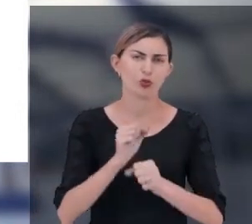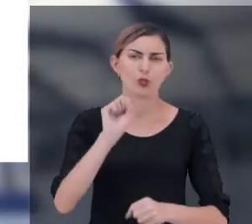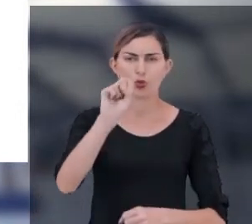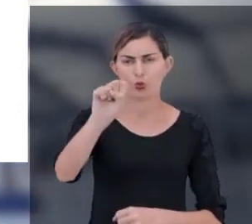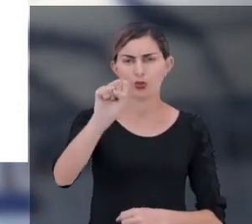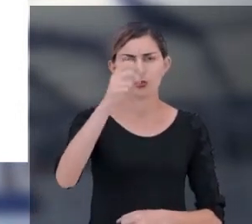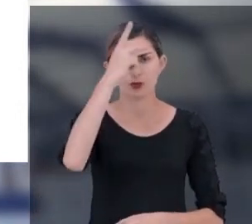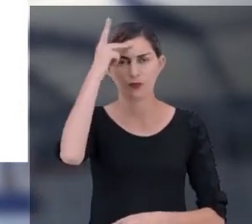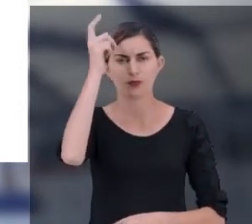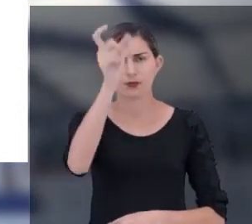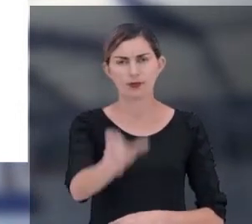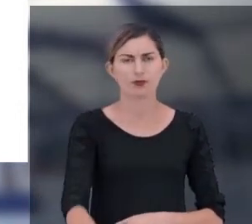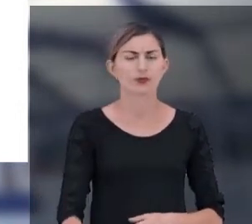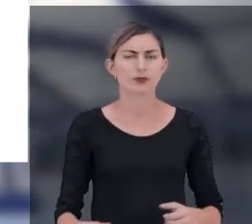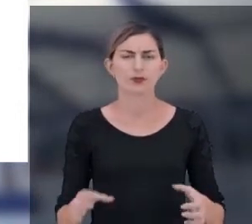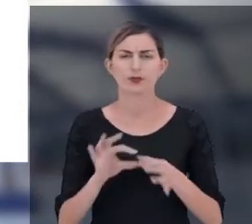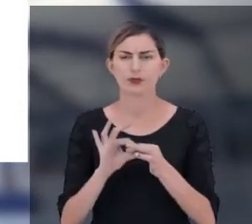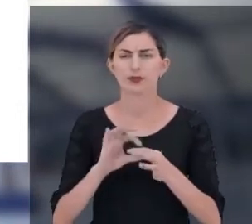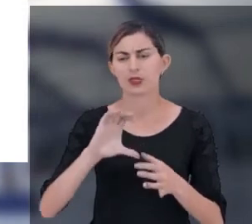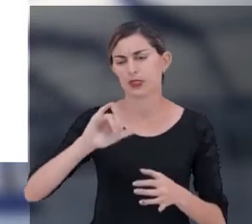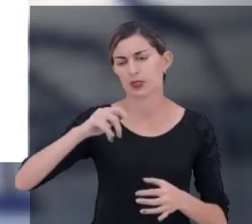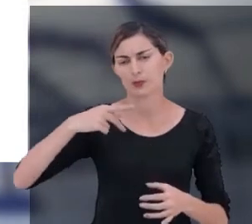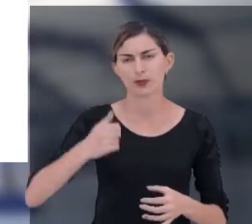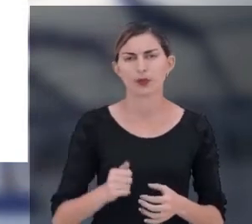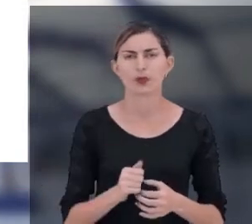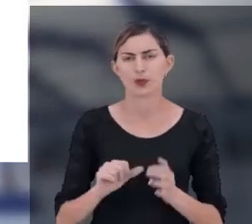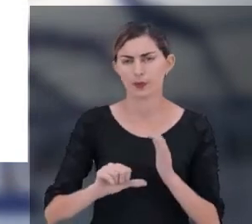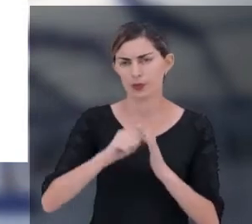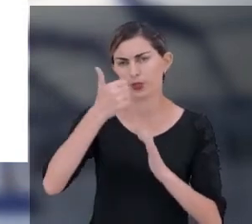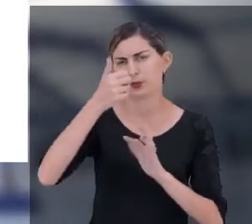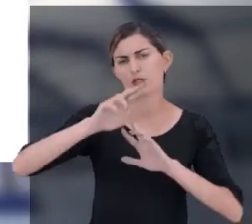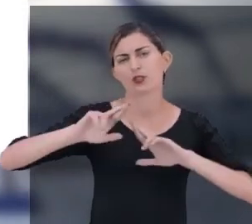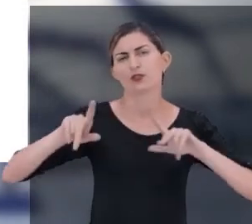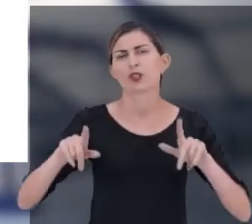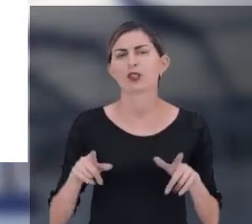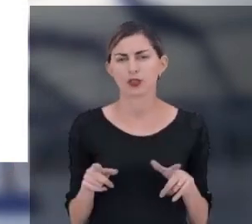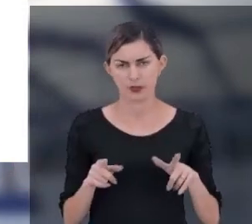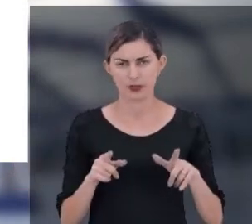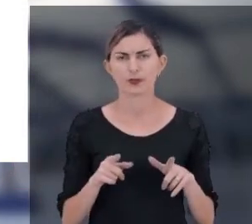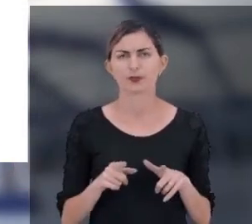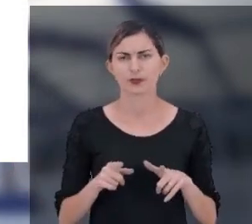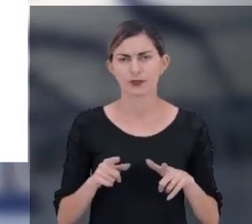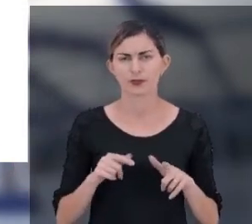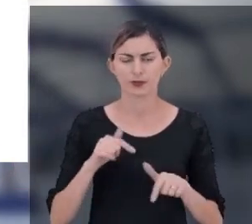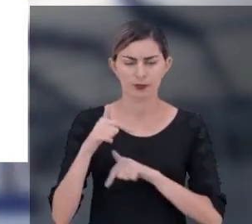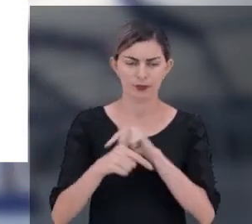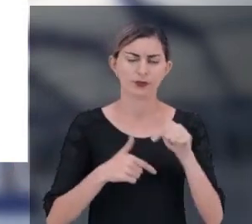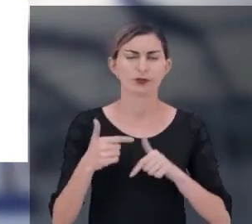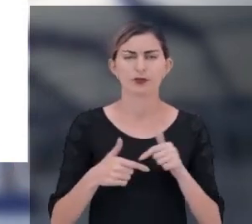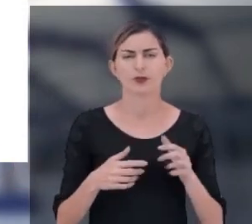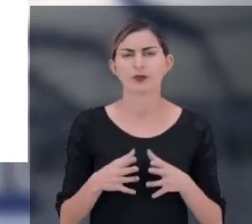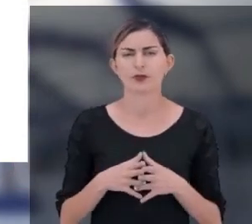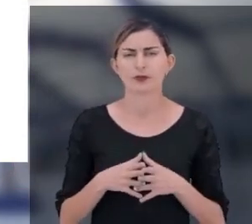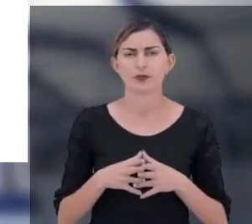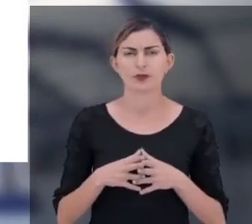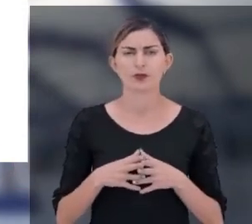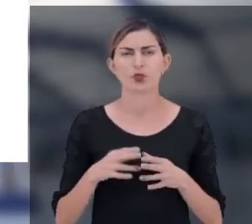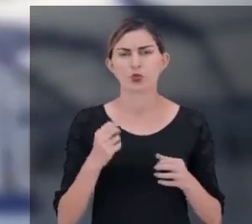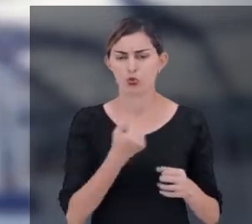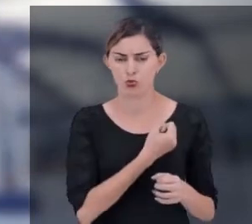oito membros que irão compor a SIPA. Esta é a primeira diferença das que iremos tratar aqui,